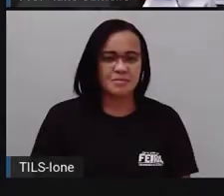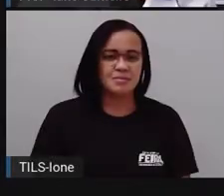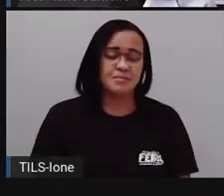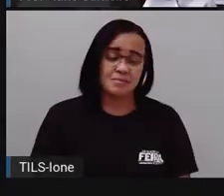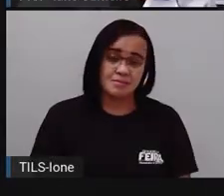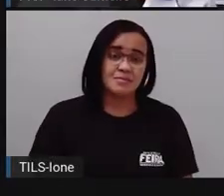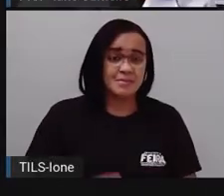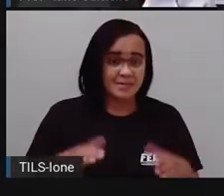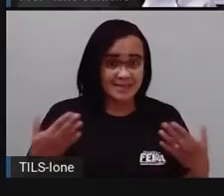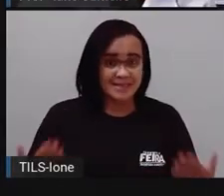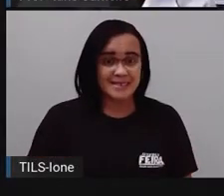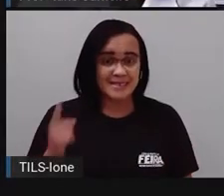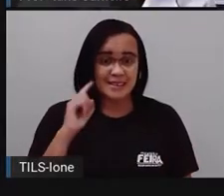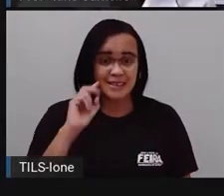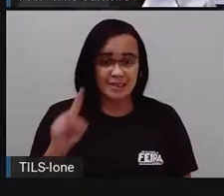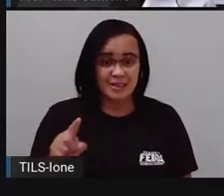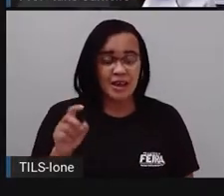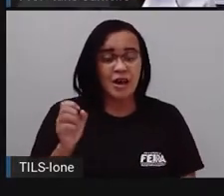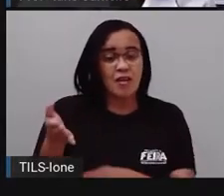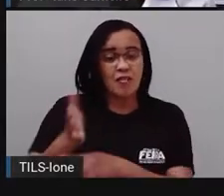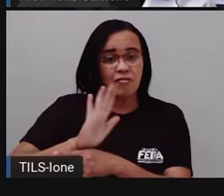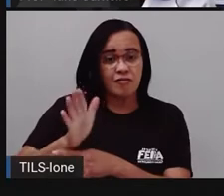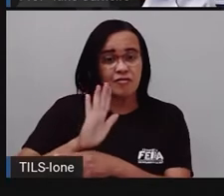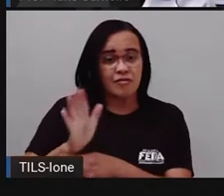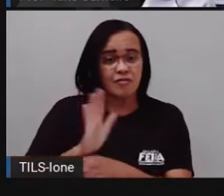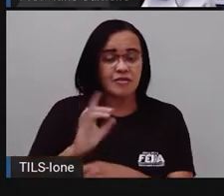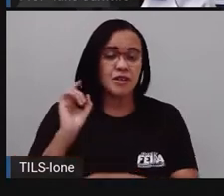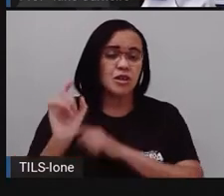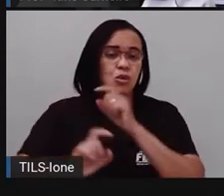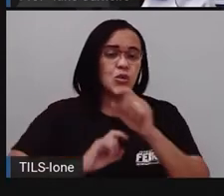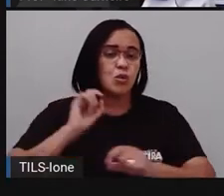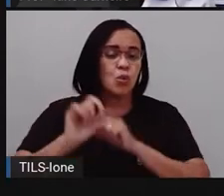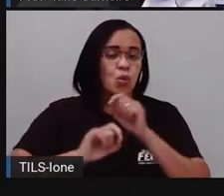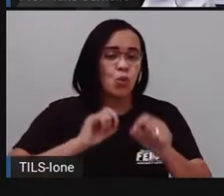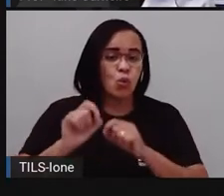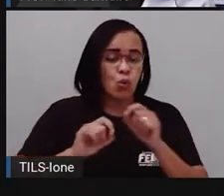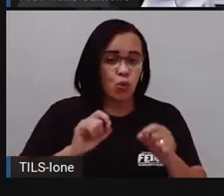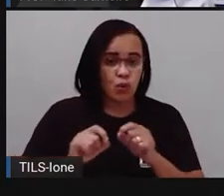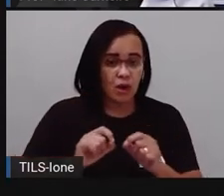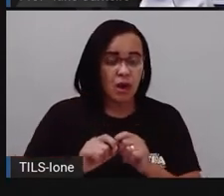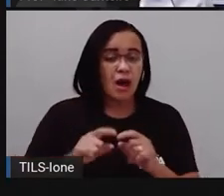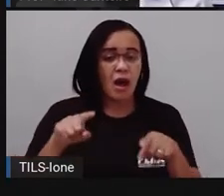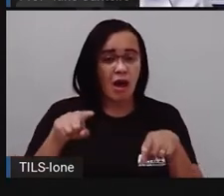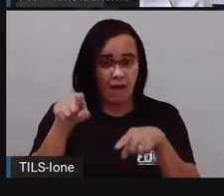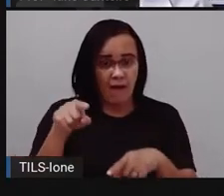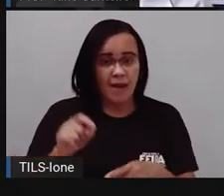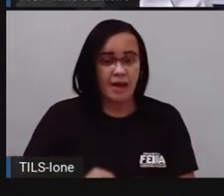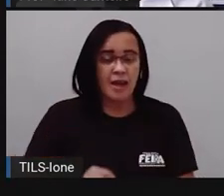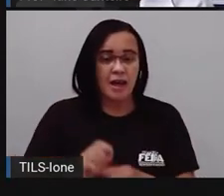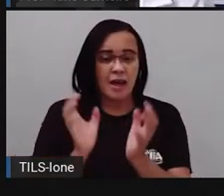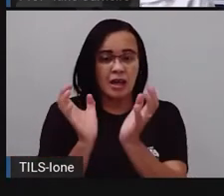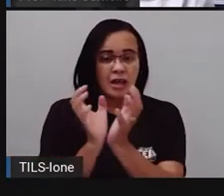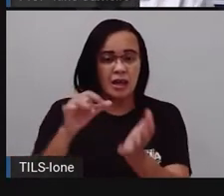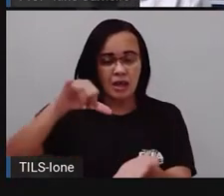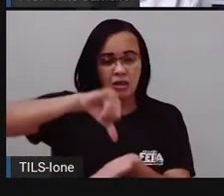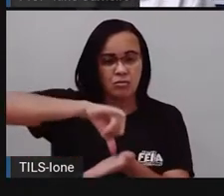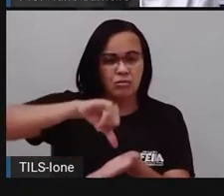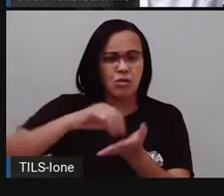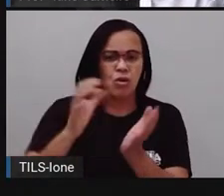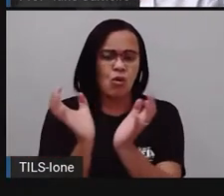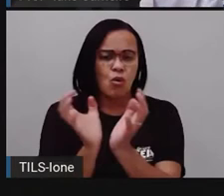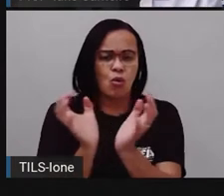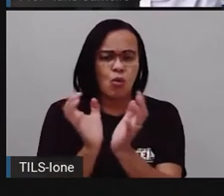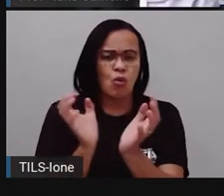vamos lá. Então, né? Esse vídeo é um vídeo de uma campanha da Unicef, né? Que é uma organização que cuida das crianças,